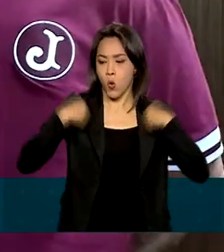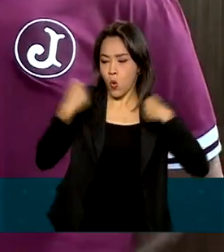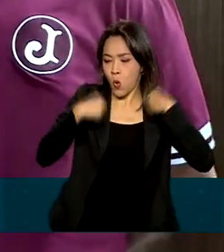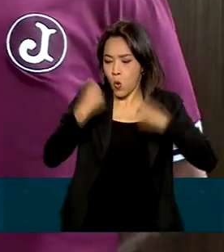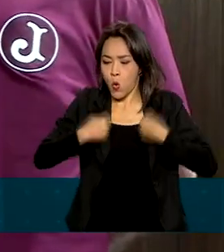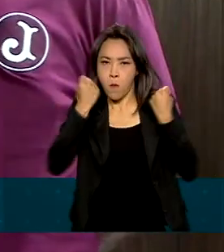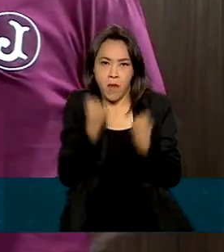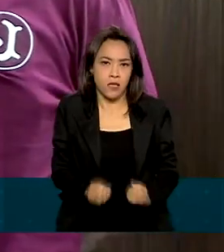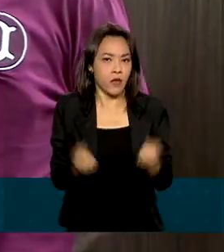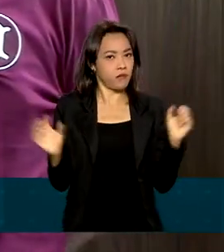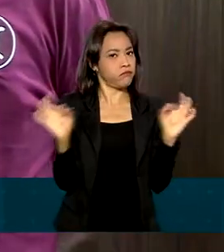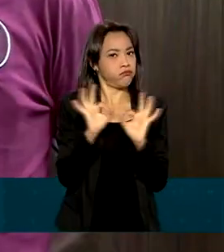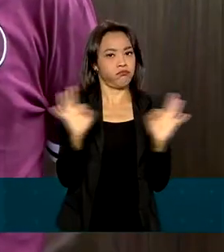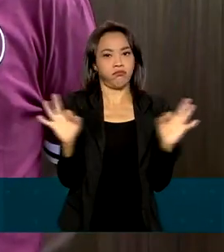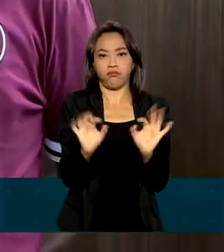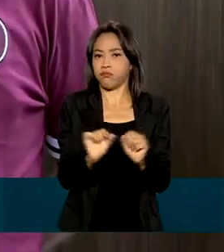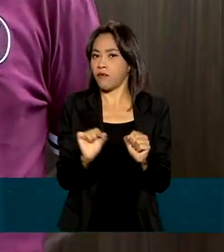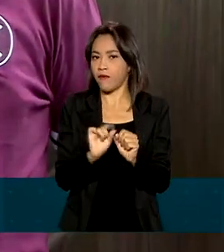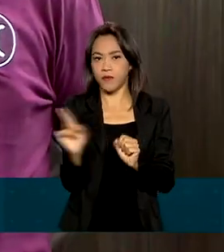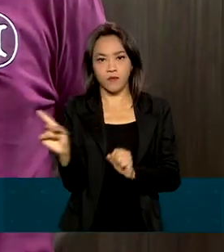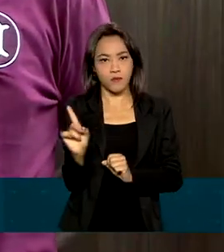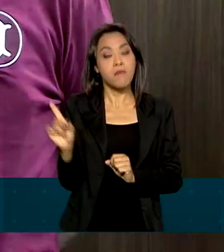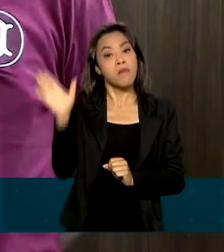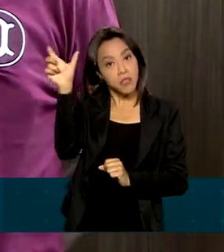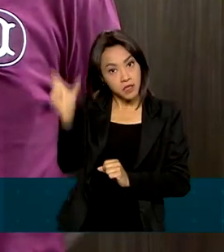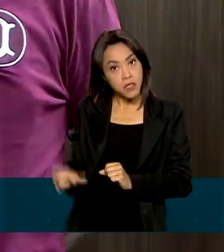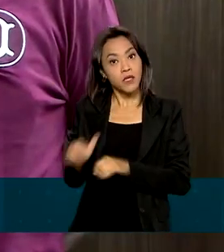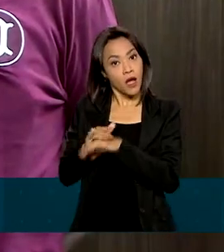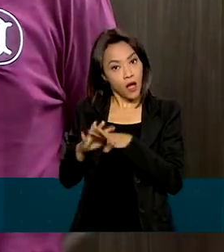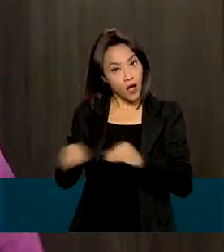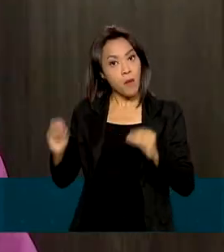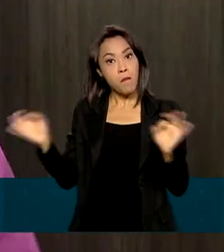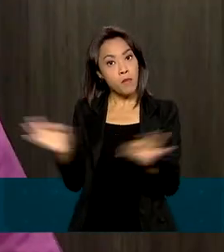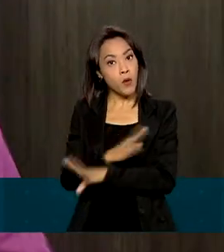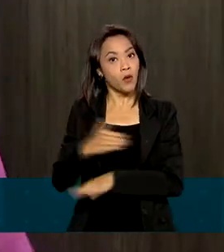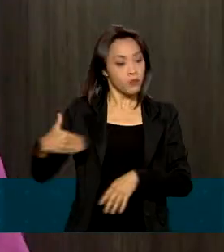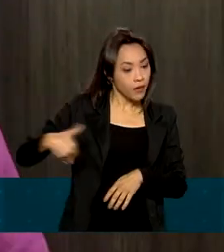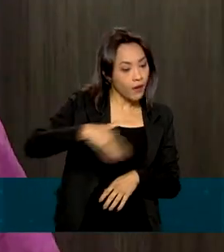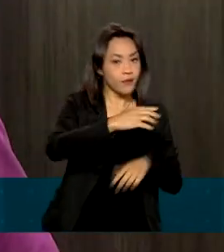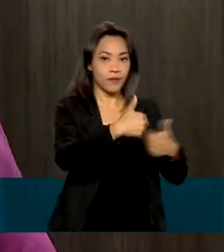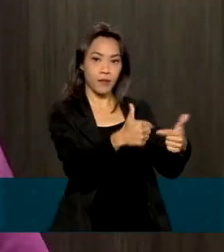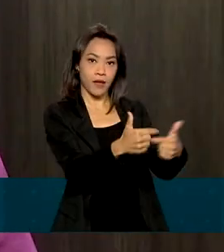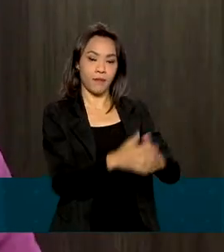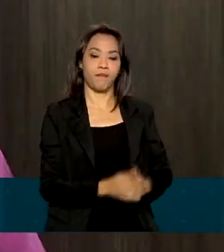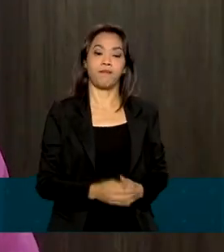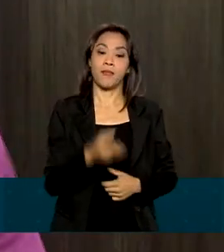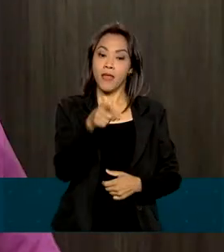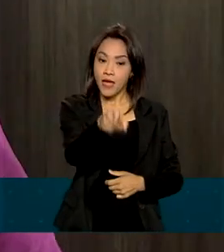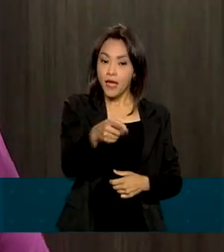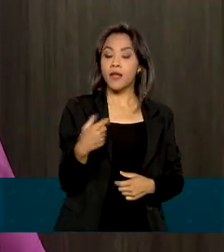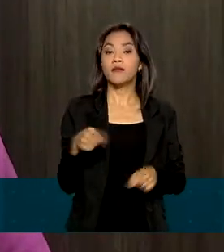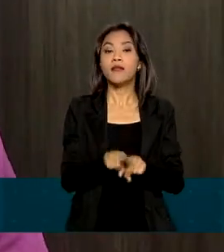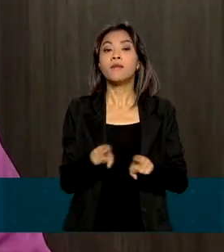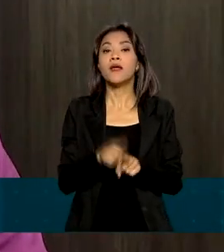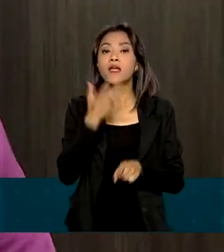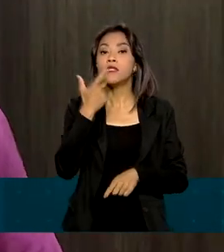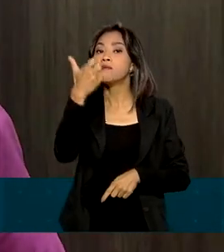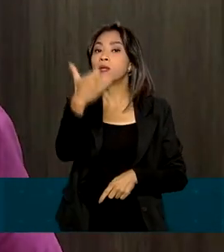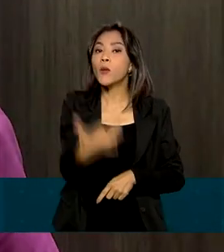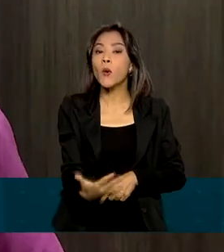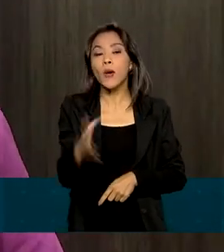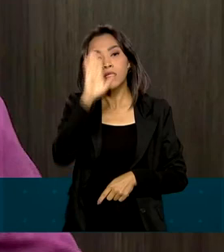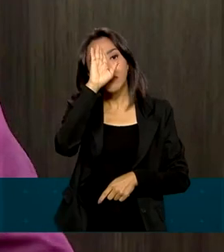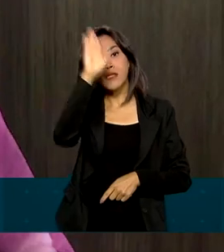muito intensos, mas ele está curado e pronto para o trabalho. Em coletiva com a imprensa, o presidente também destacou as